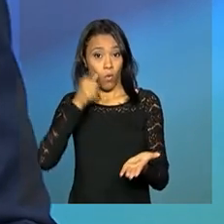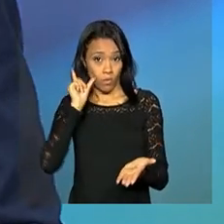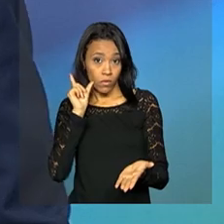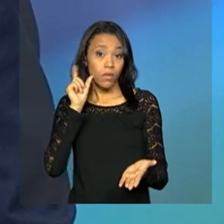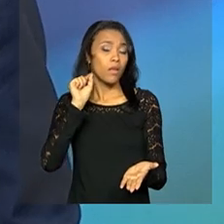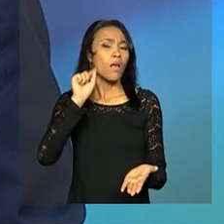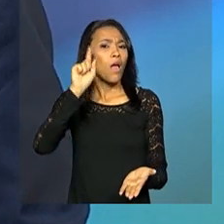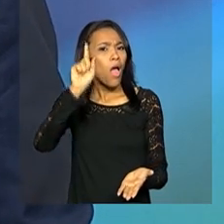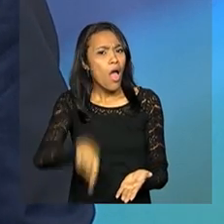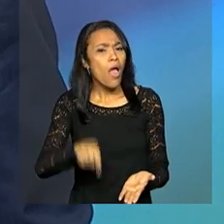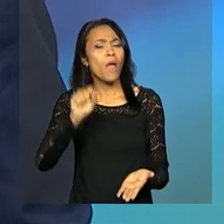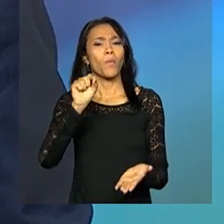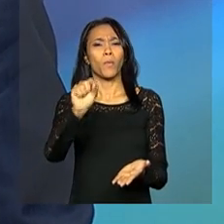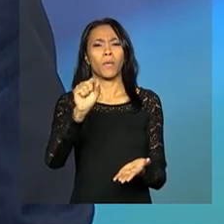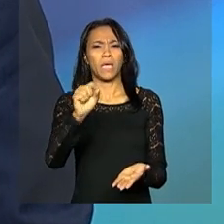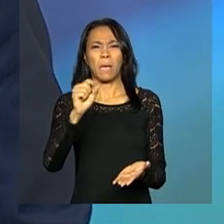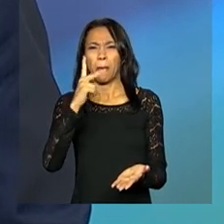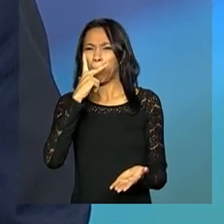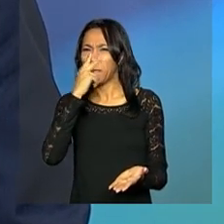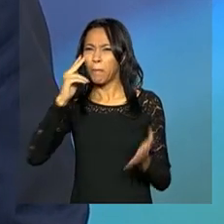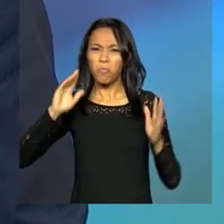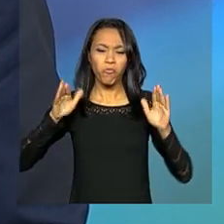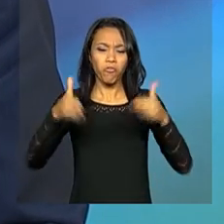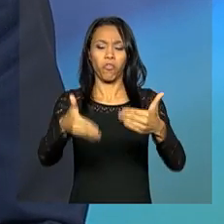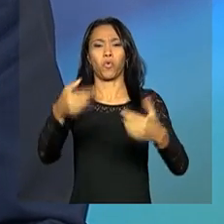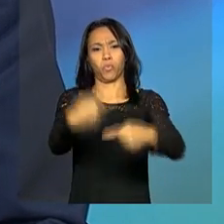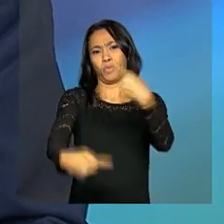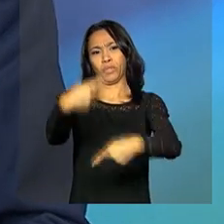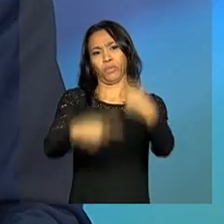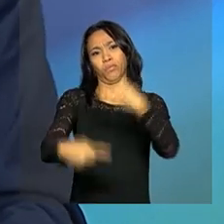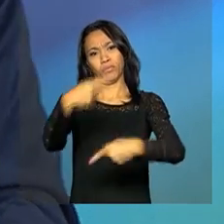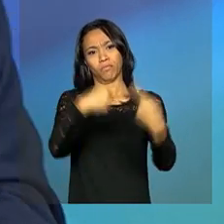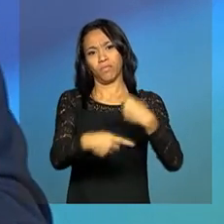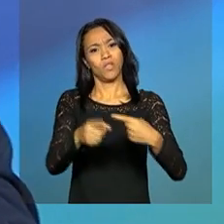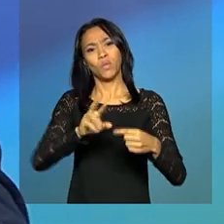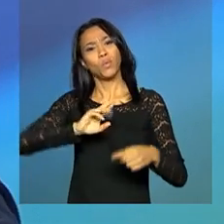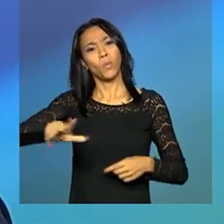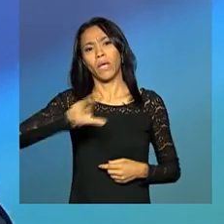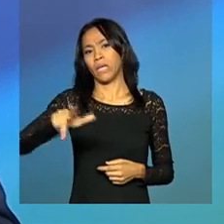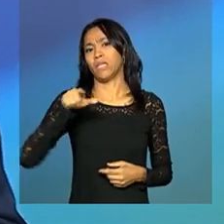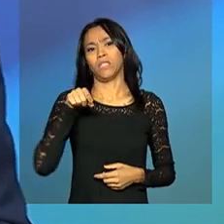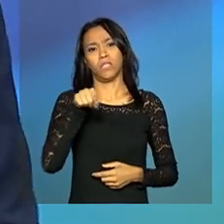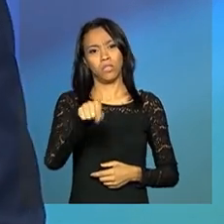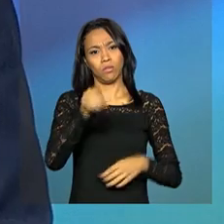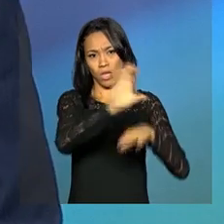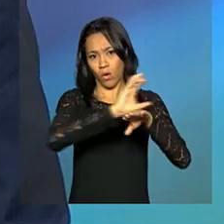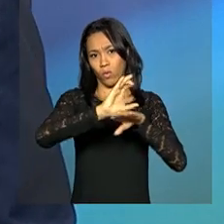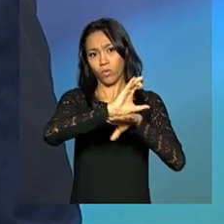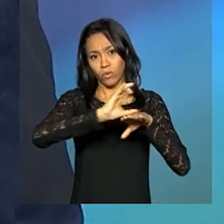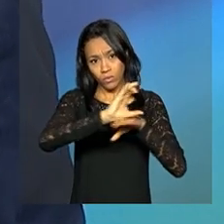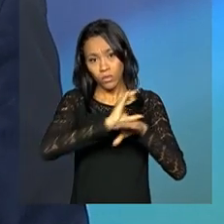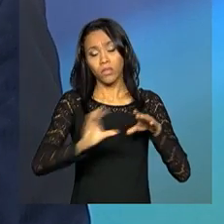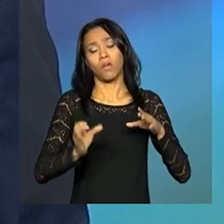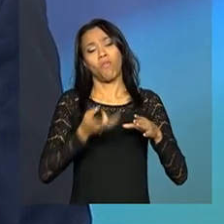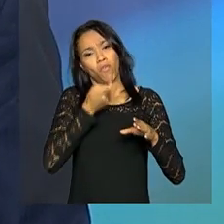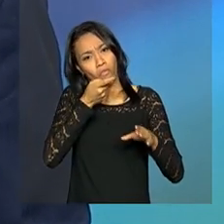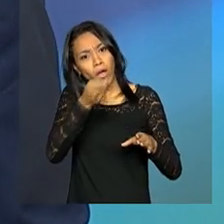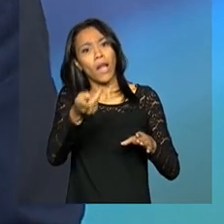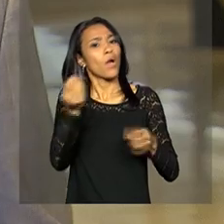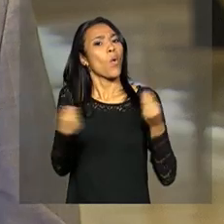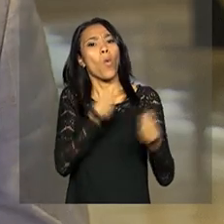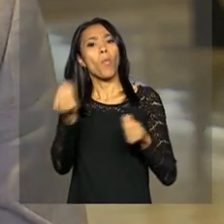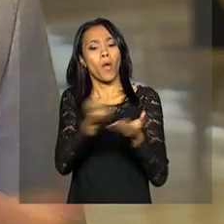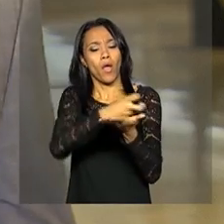de natureza puramente política. E não é isto o que a nossa Constituição prescreve para um processo de